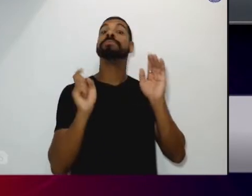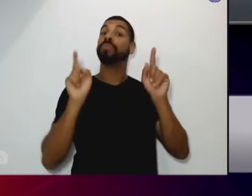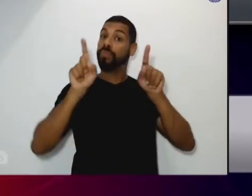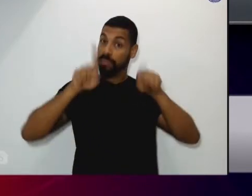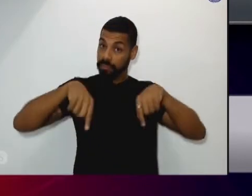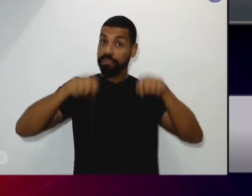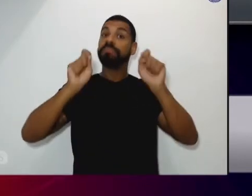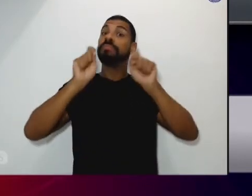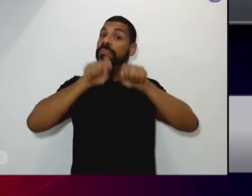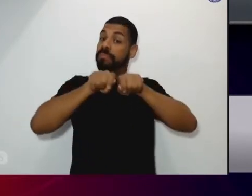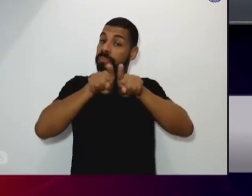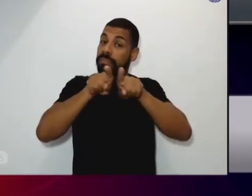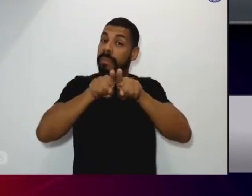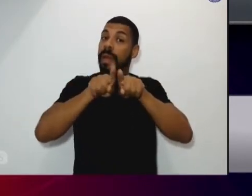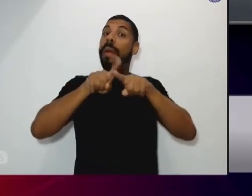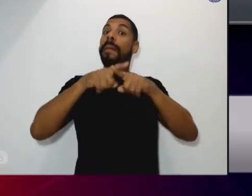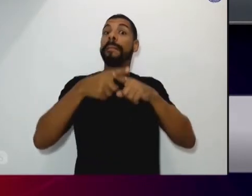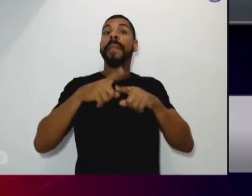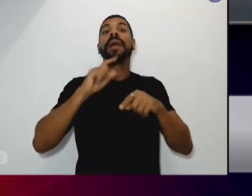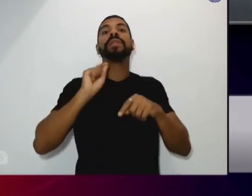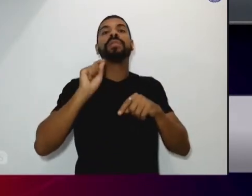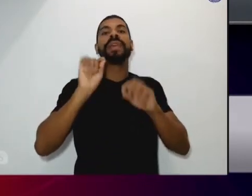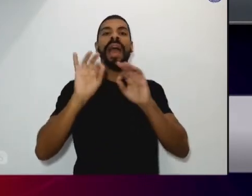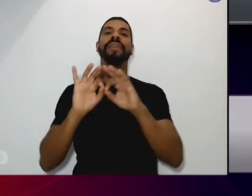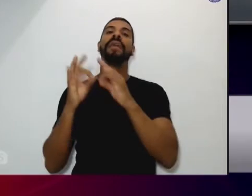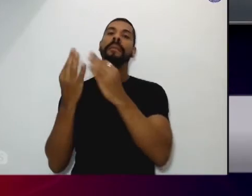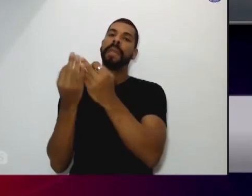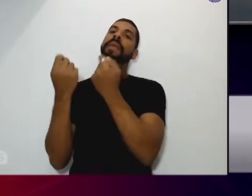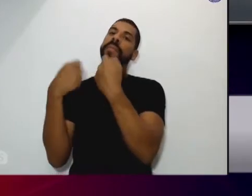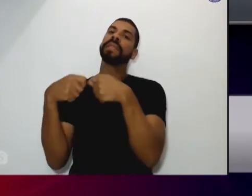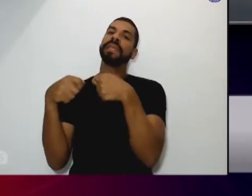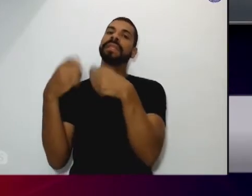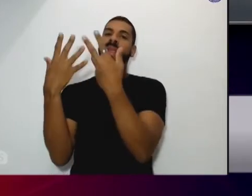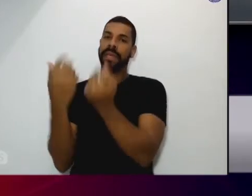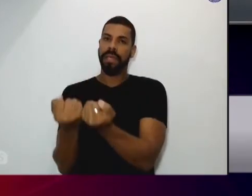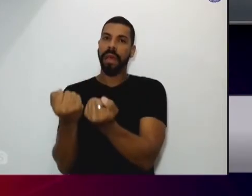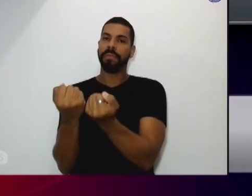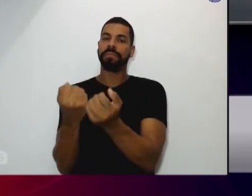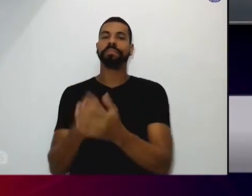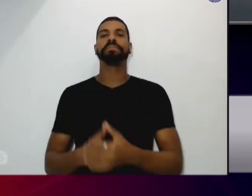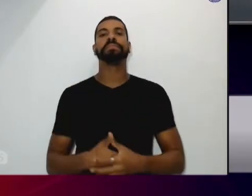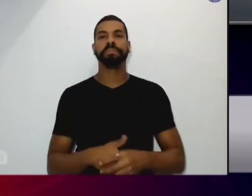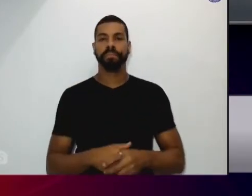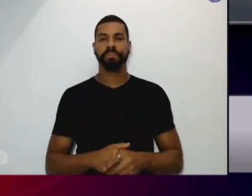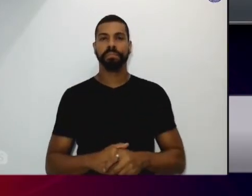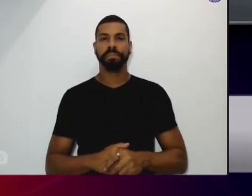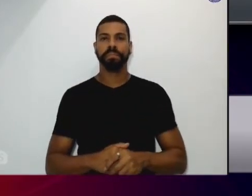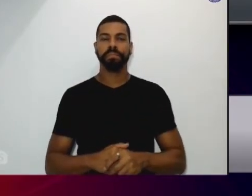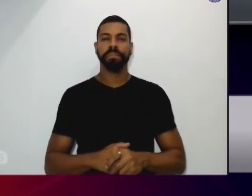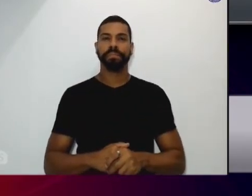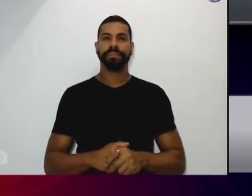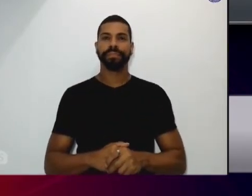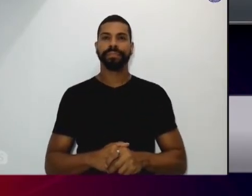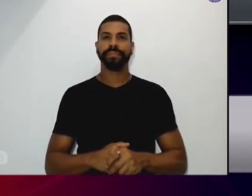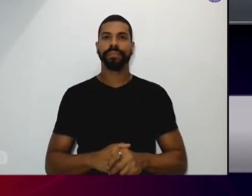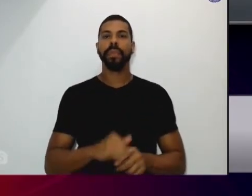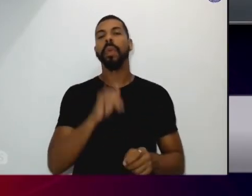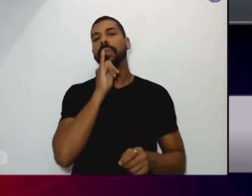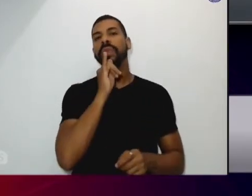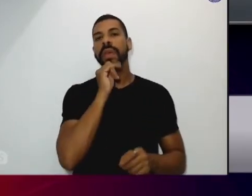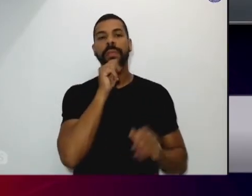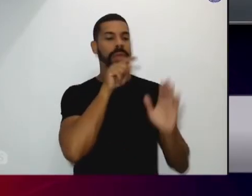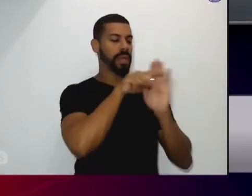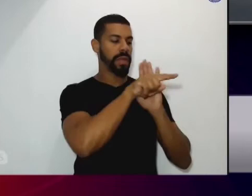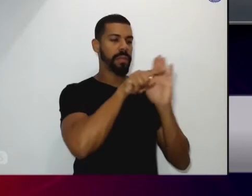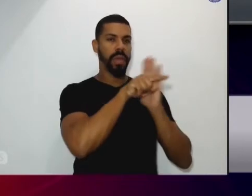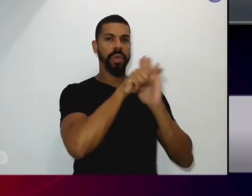só que com o aval da família então eu vou falar um pouquinho mais tarde no questionário do